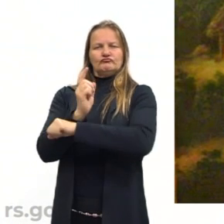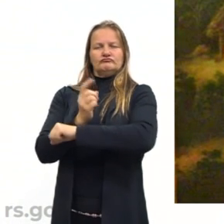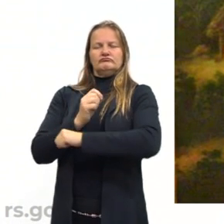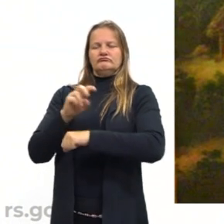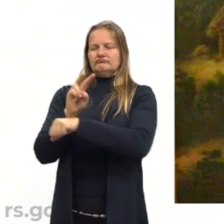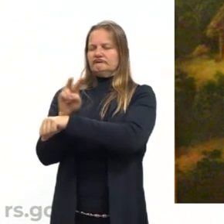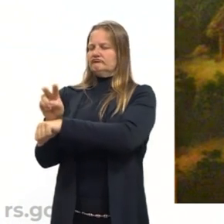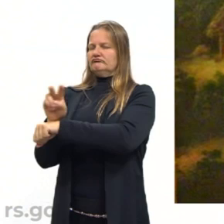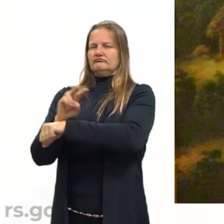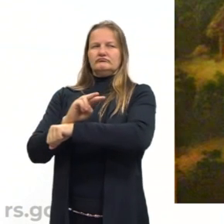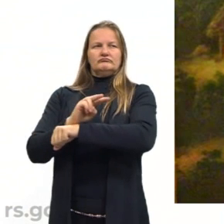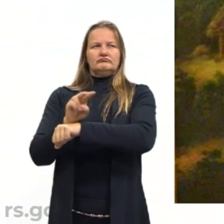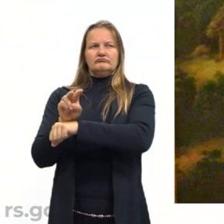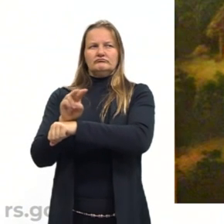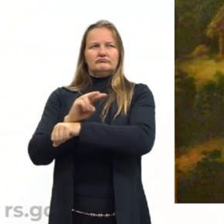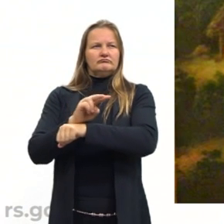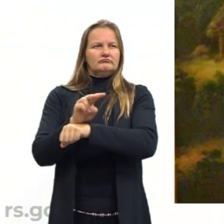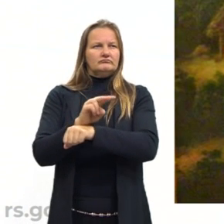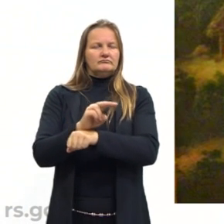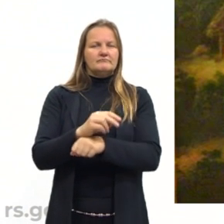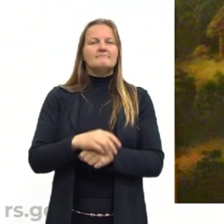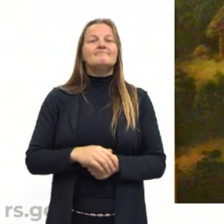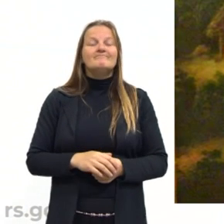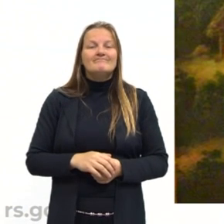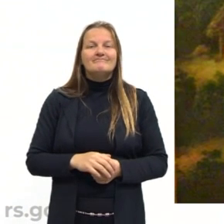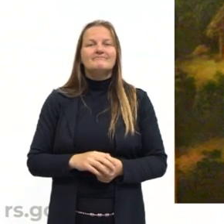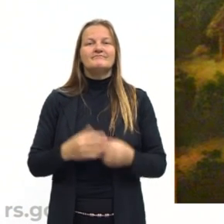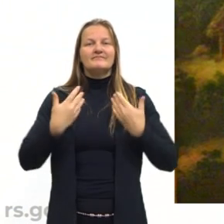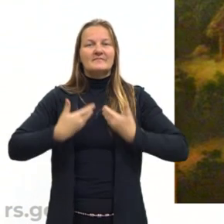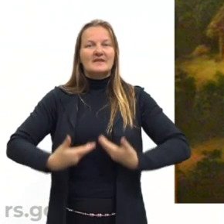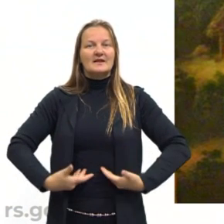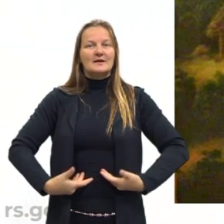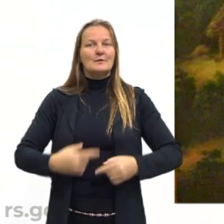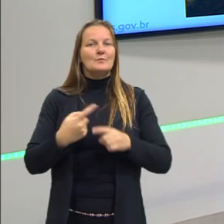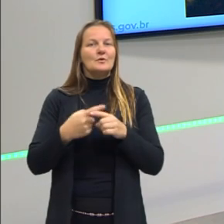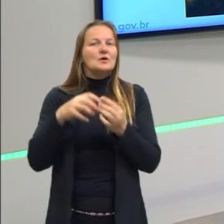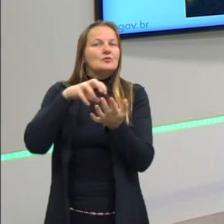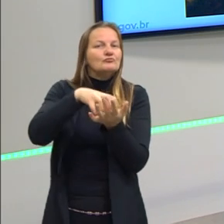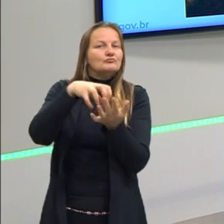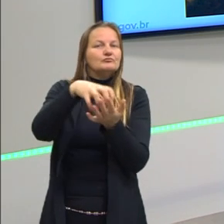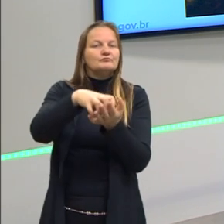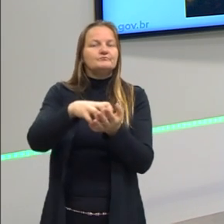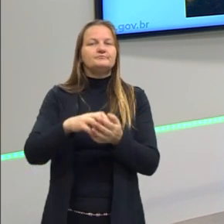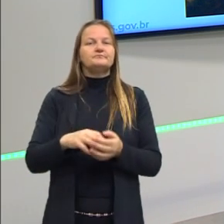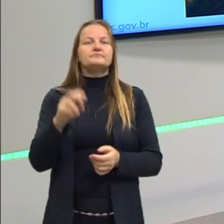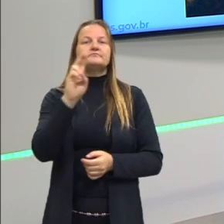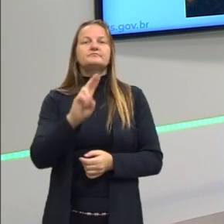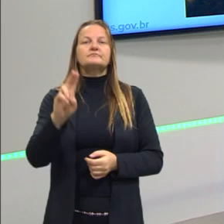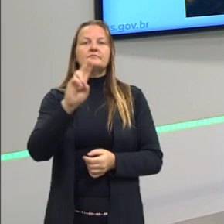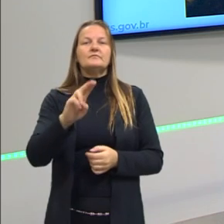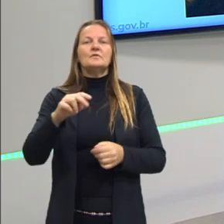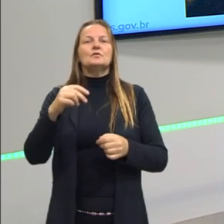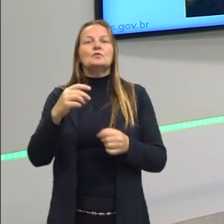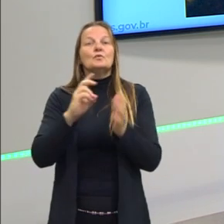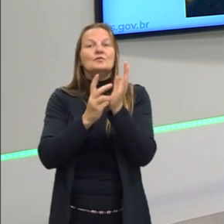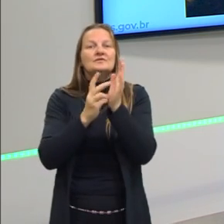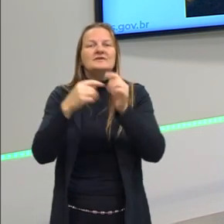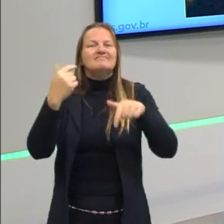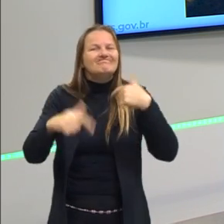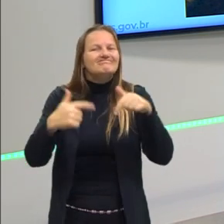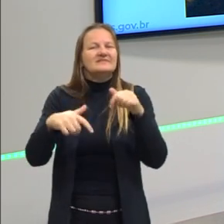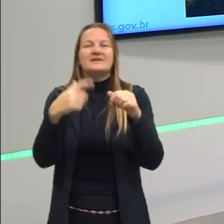colono, desse colonizador. E aqui é interessante a gente dizer sobre esse uso da mão de obra indígena